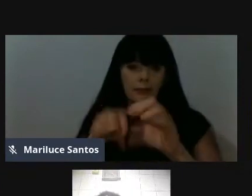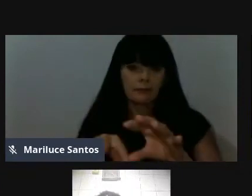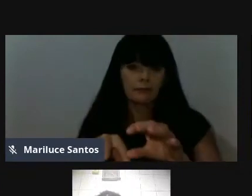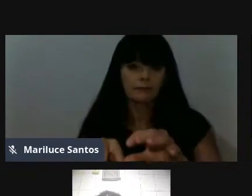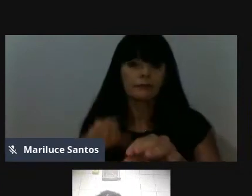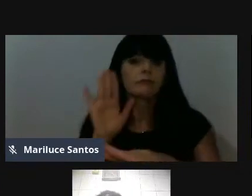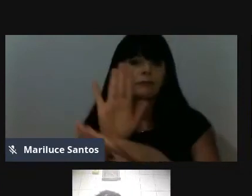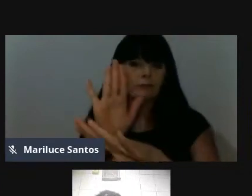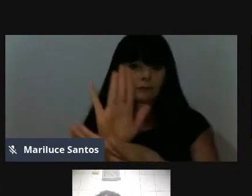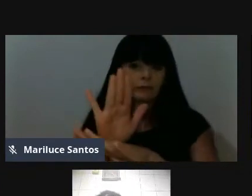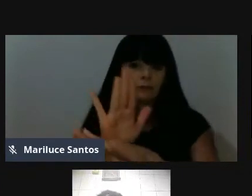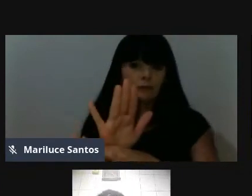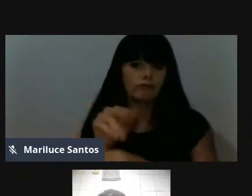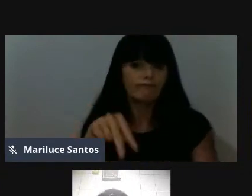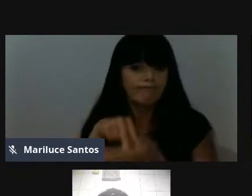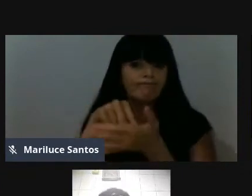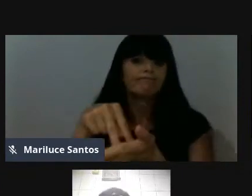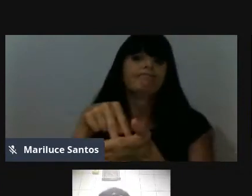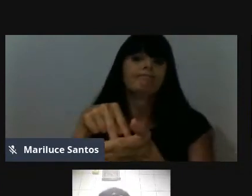sustentação pro seu trabalho?